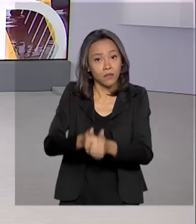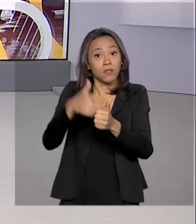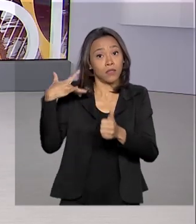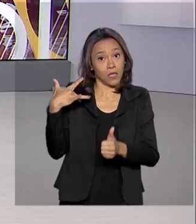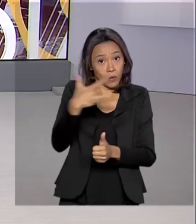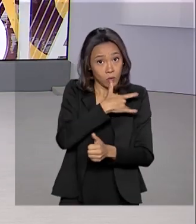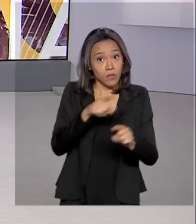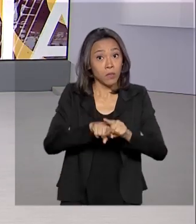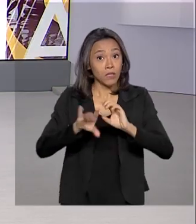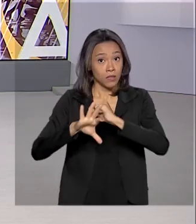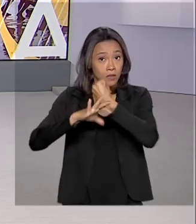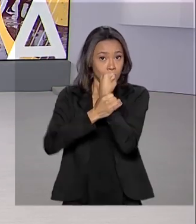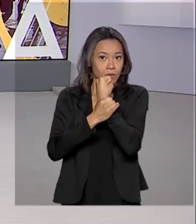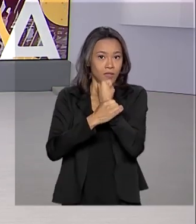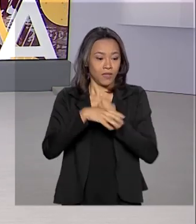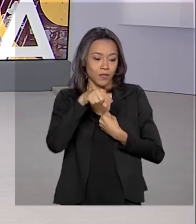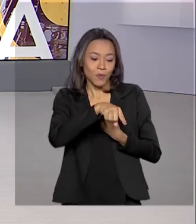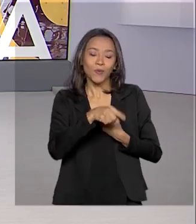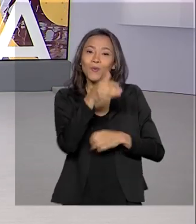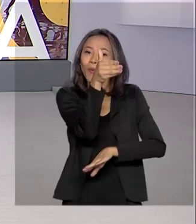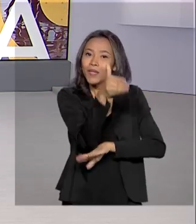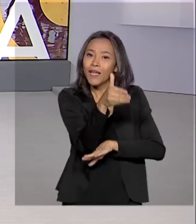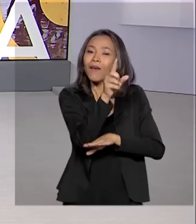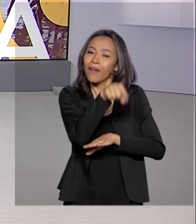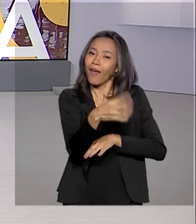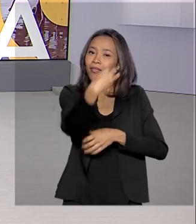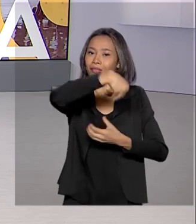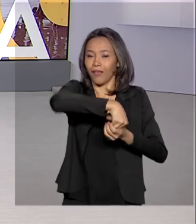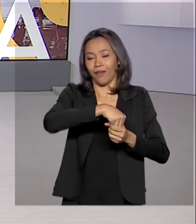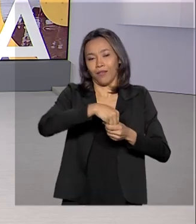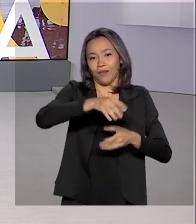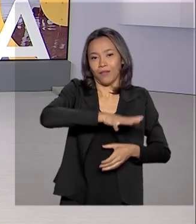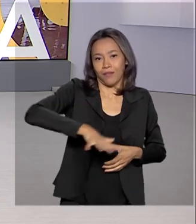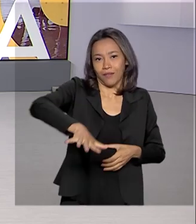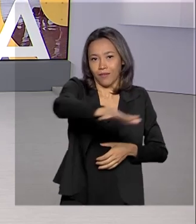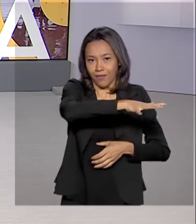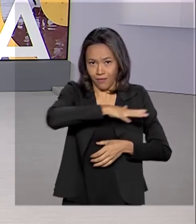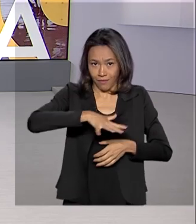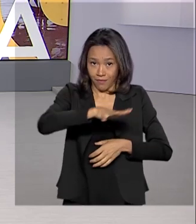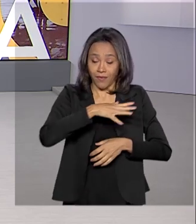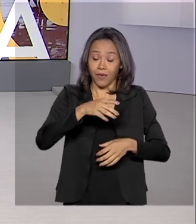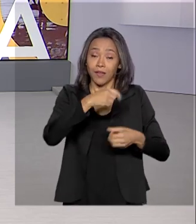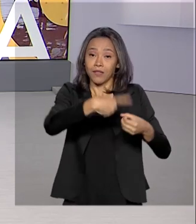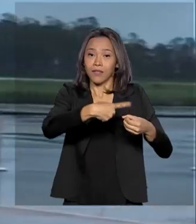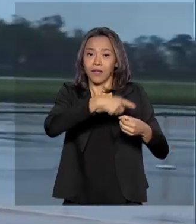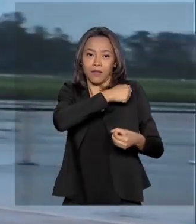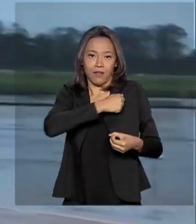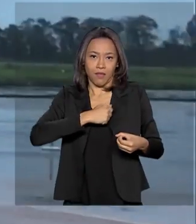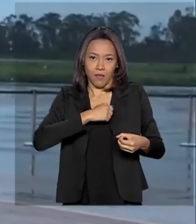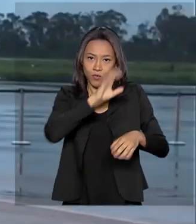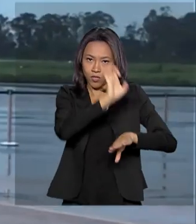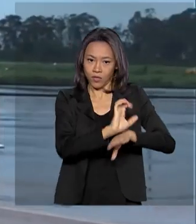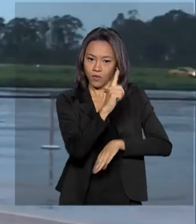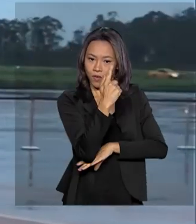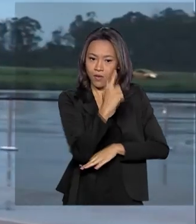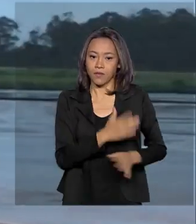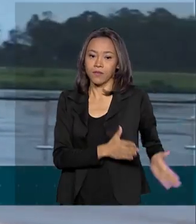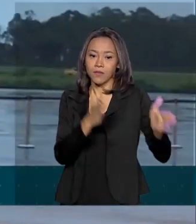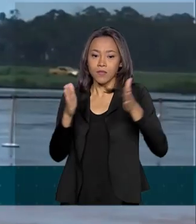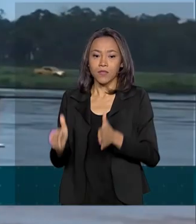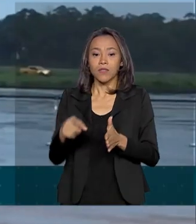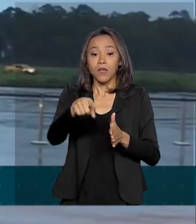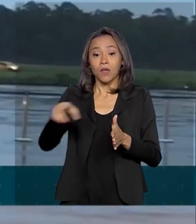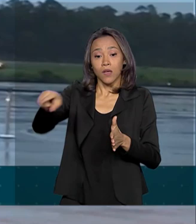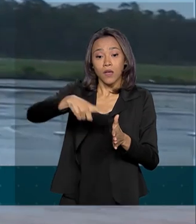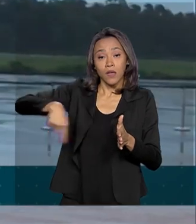segurança no hotel de trânsito que fica dentro da base aérea de Anápolis, em Goiás. Os brasileiros resgatados na